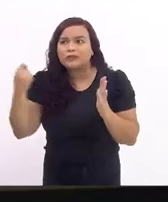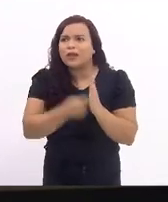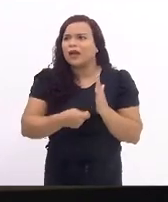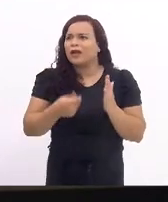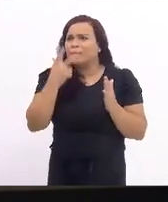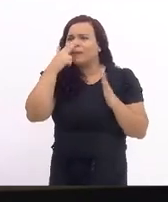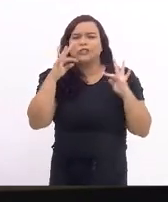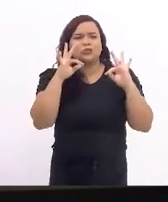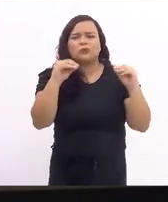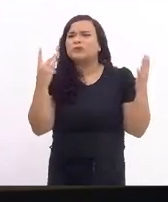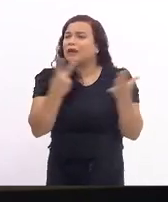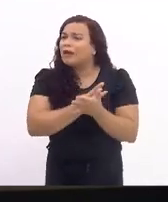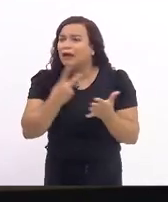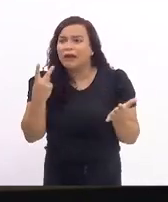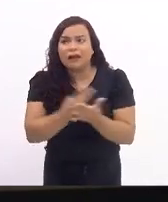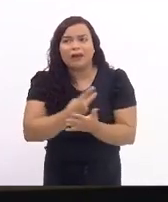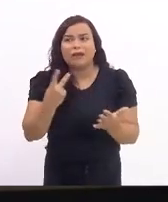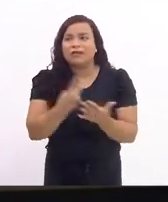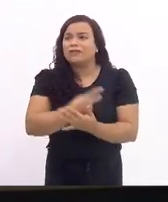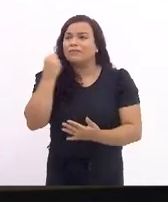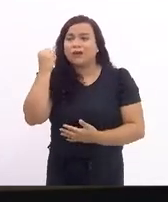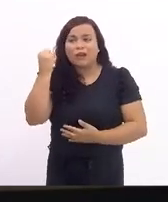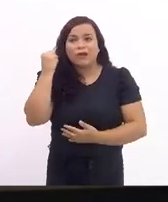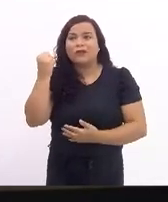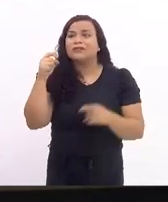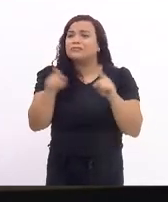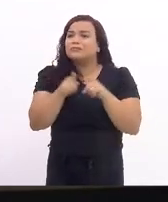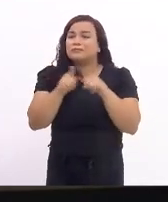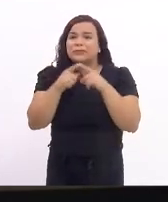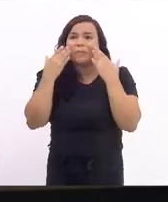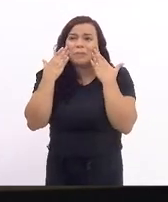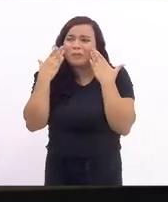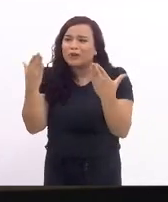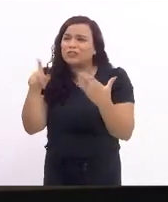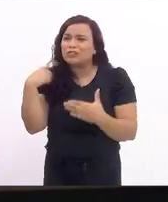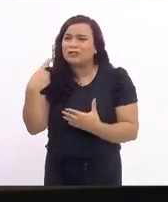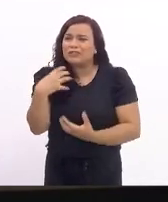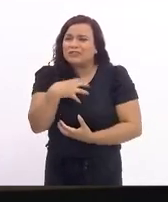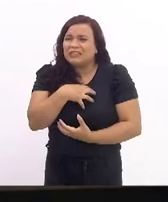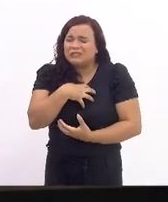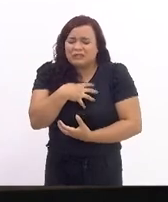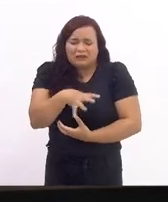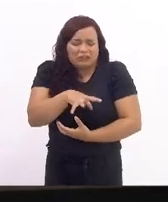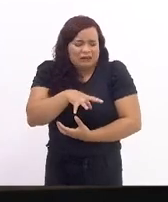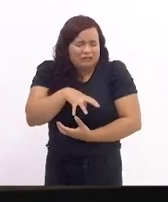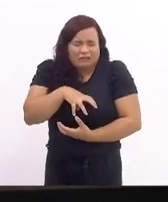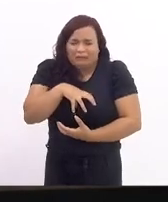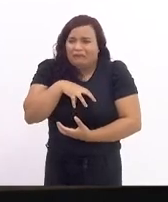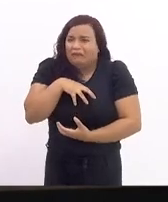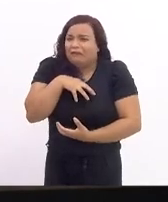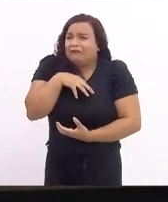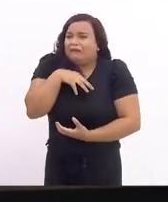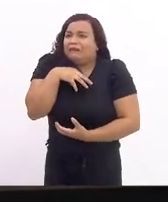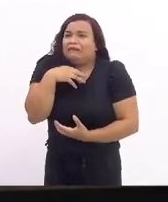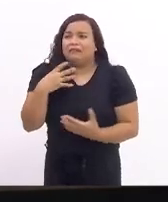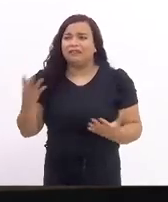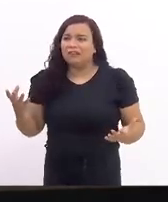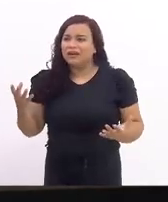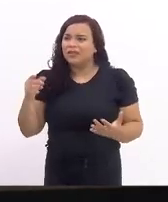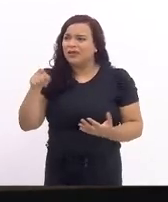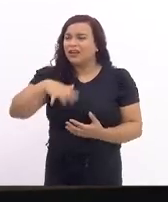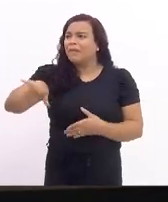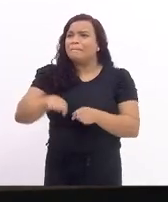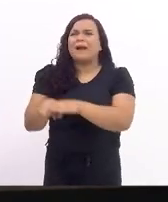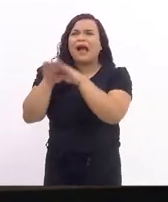muito errado e simboliza o asco que a gente tem de um padrão de comportamento que nós